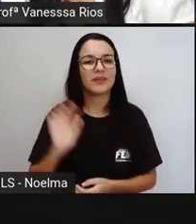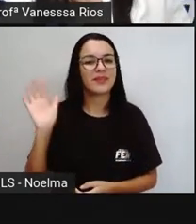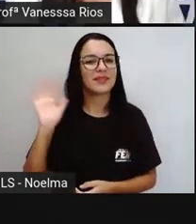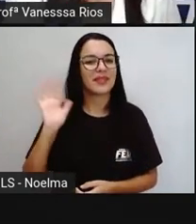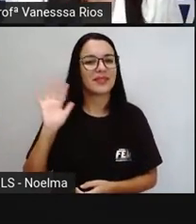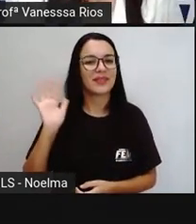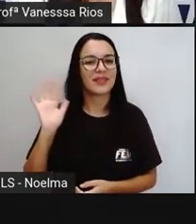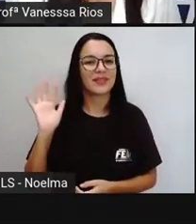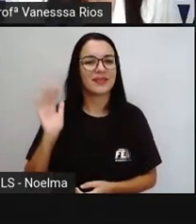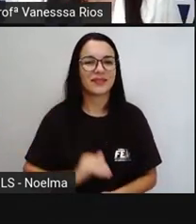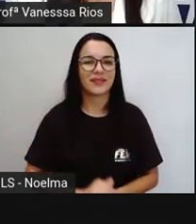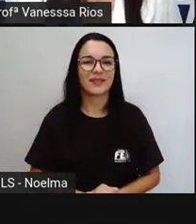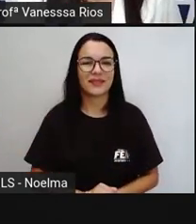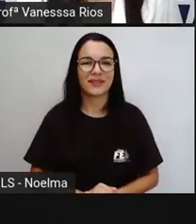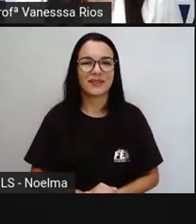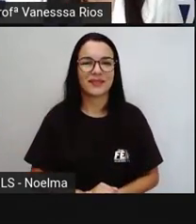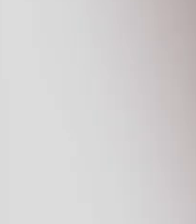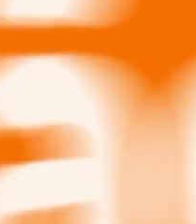Tchau Tchau